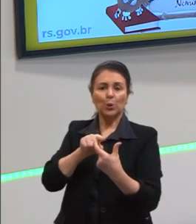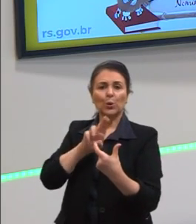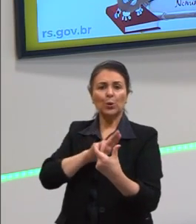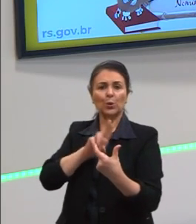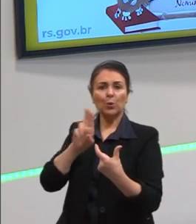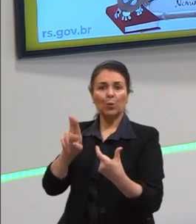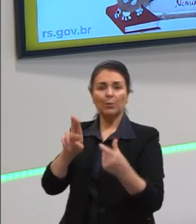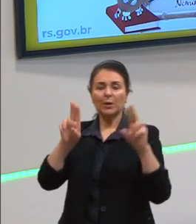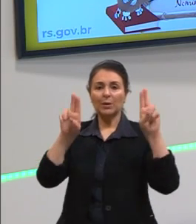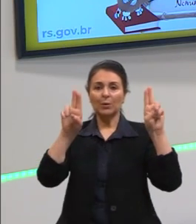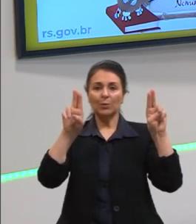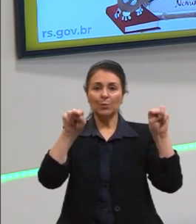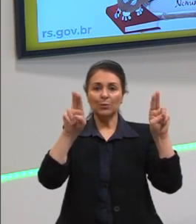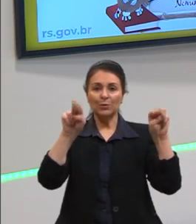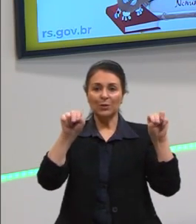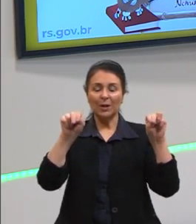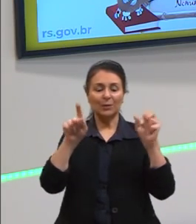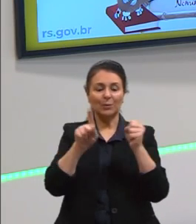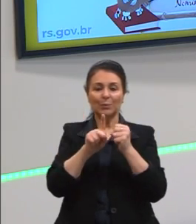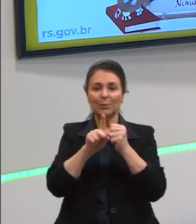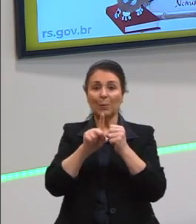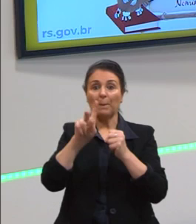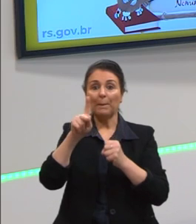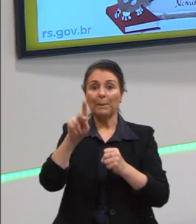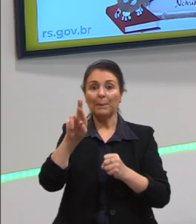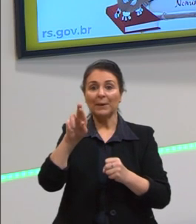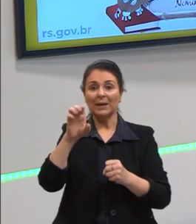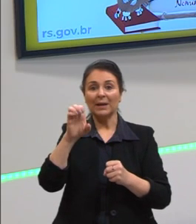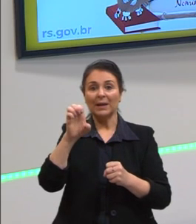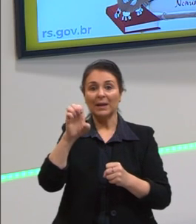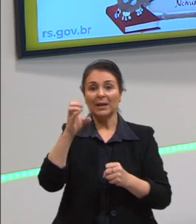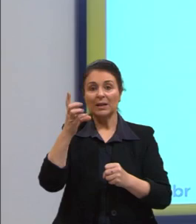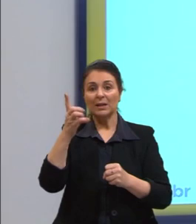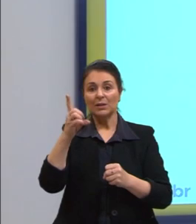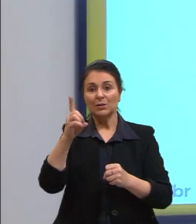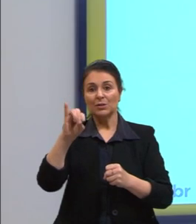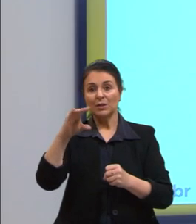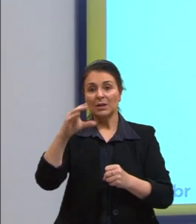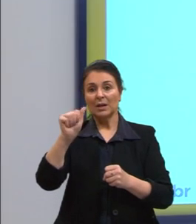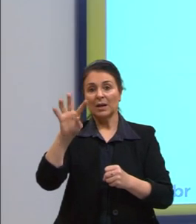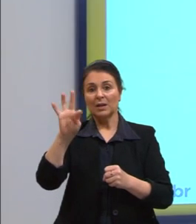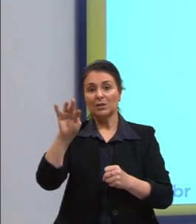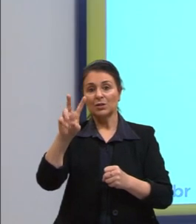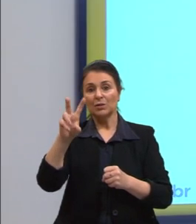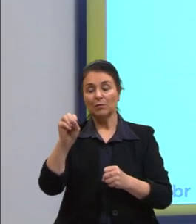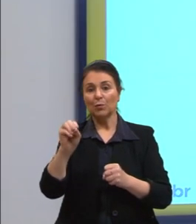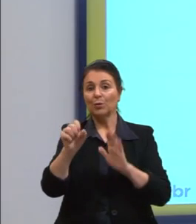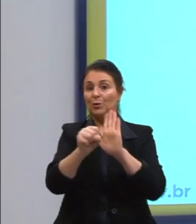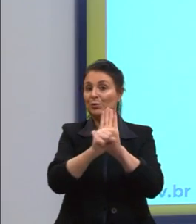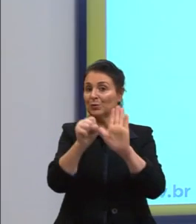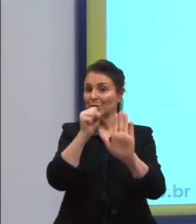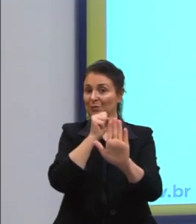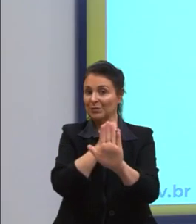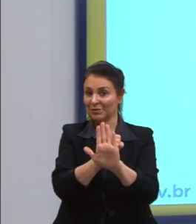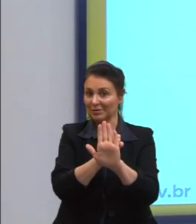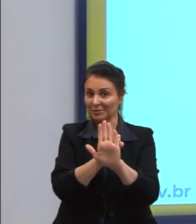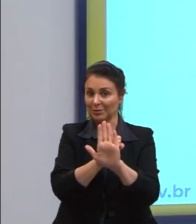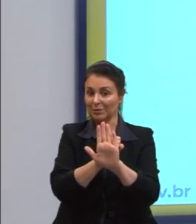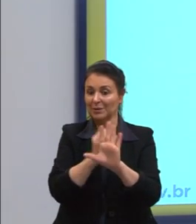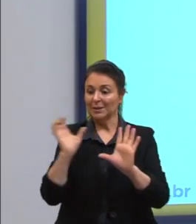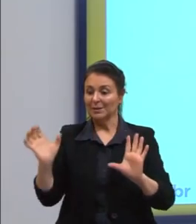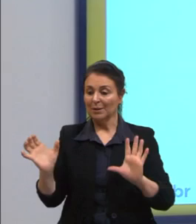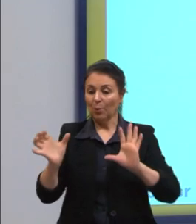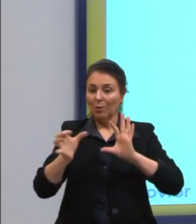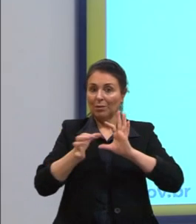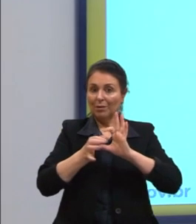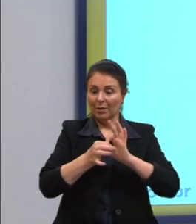o título de predicativo do sujeito. Eles são ligados,